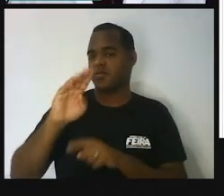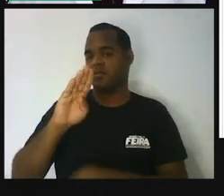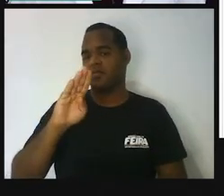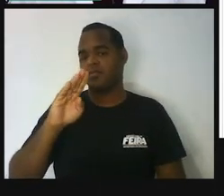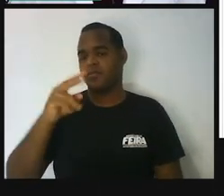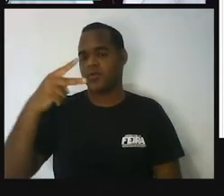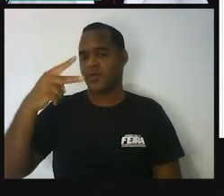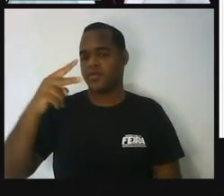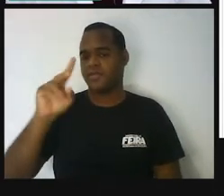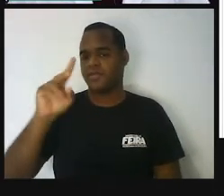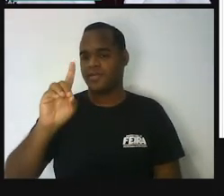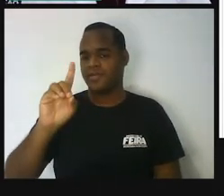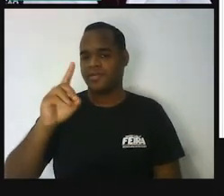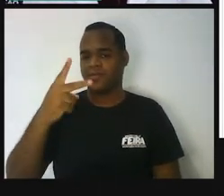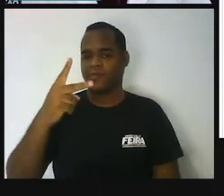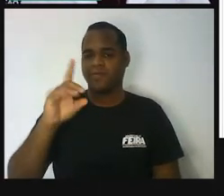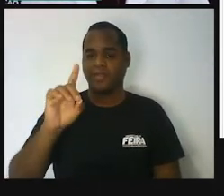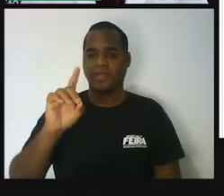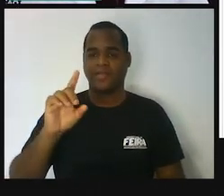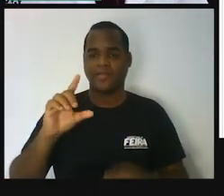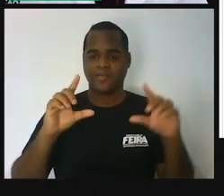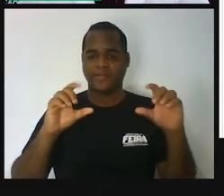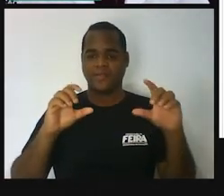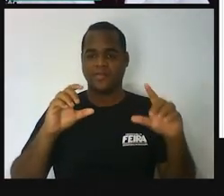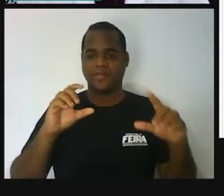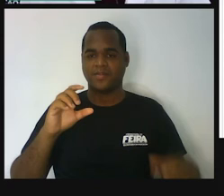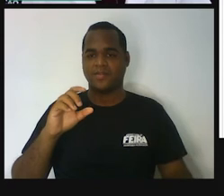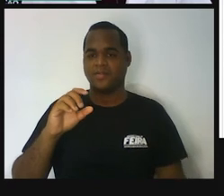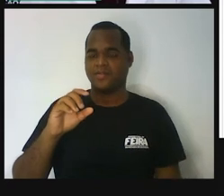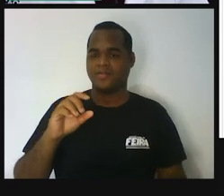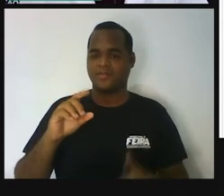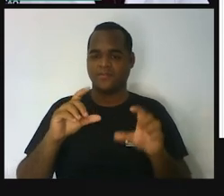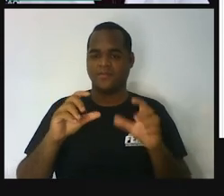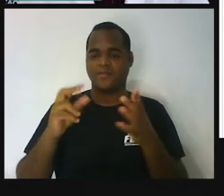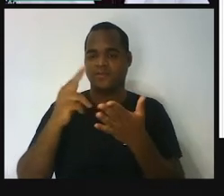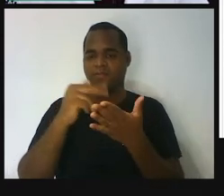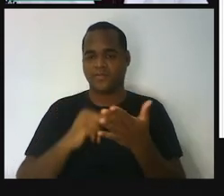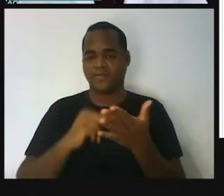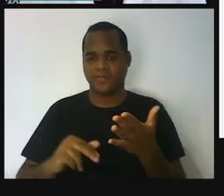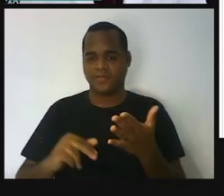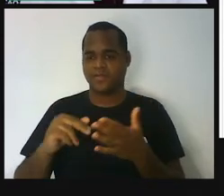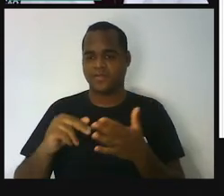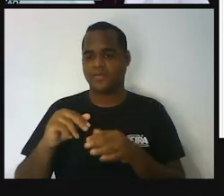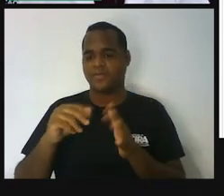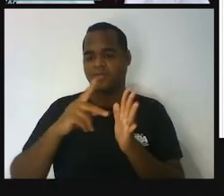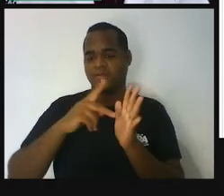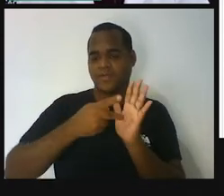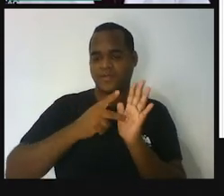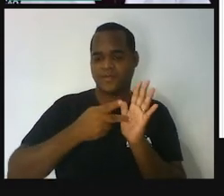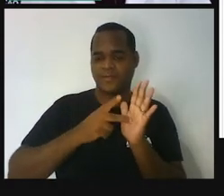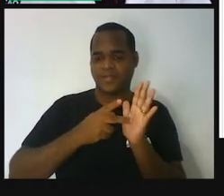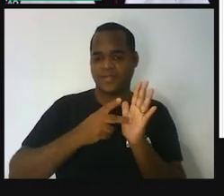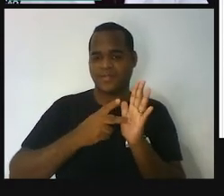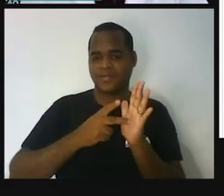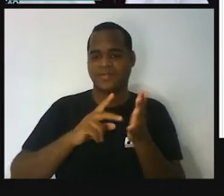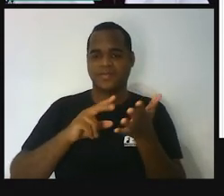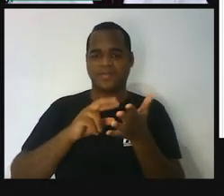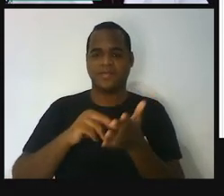figuras, ó, vou colocar assim, figuras geométricas